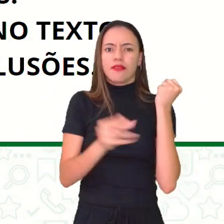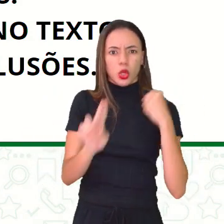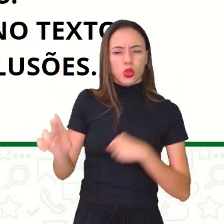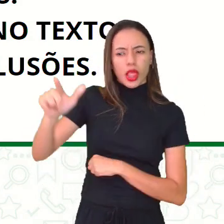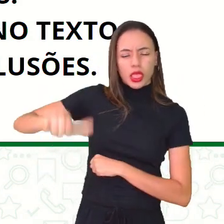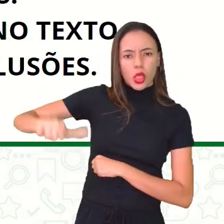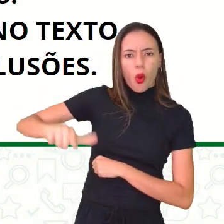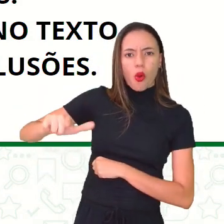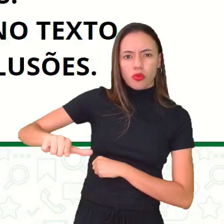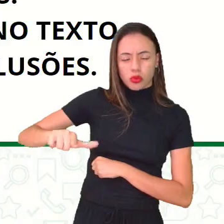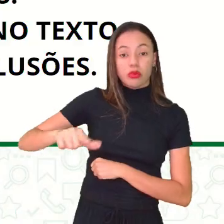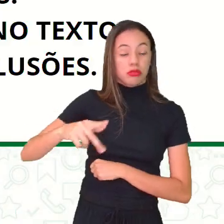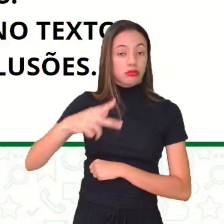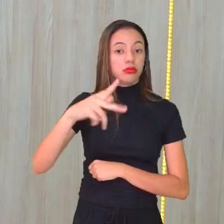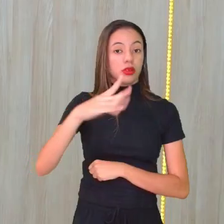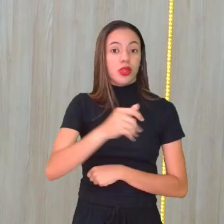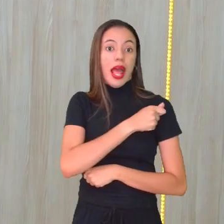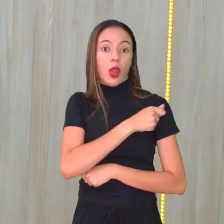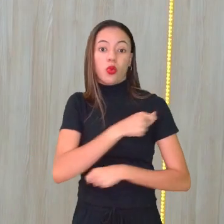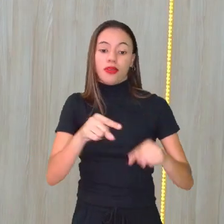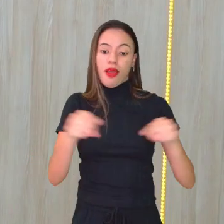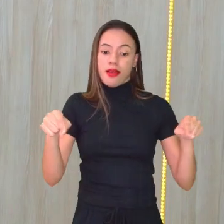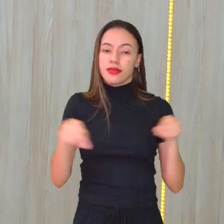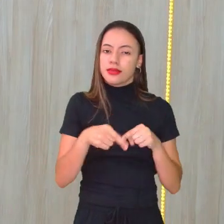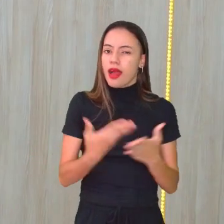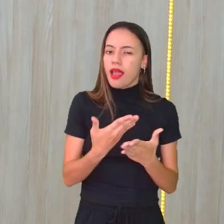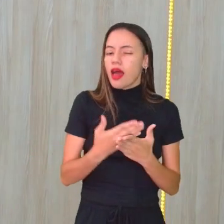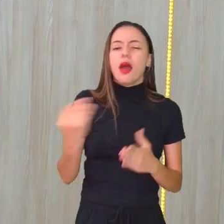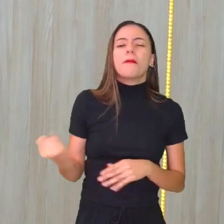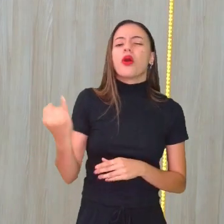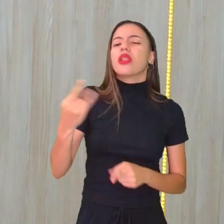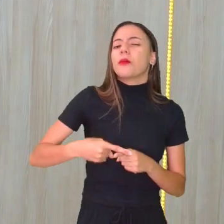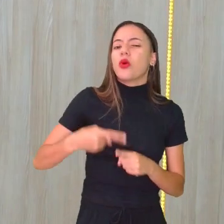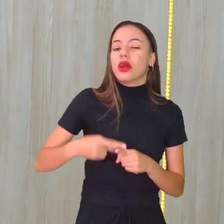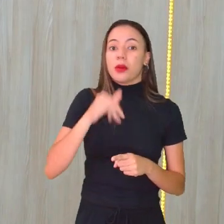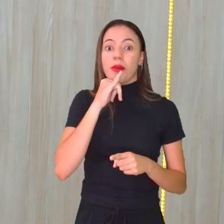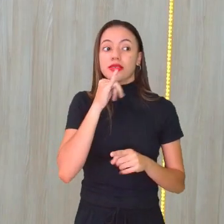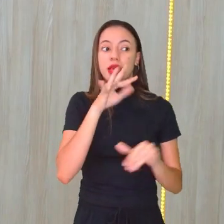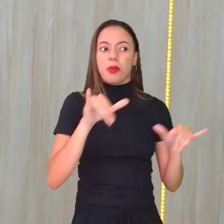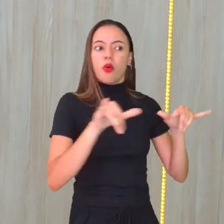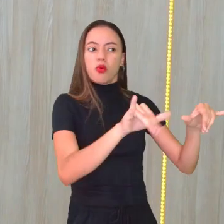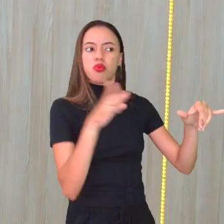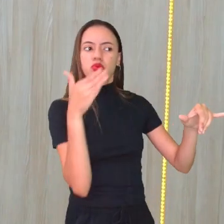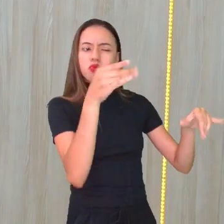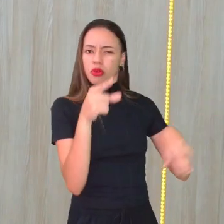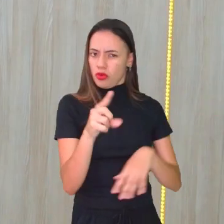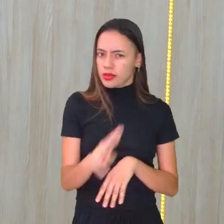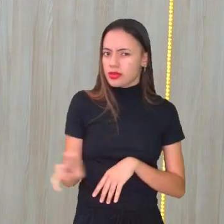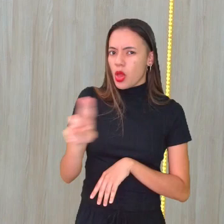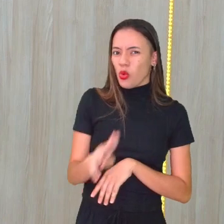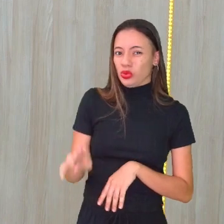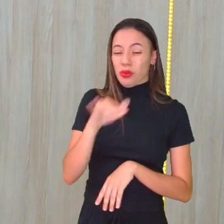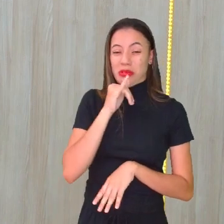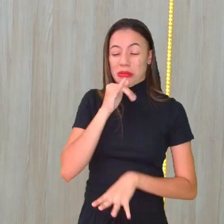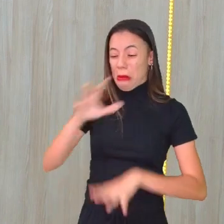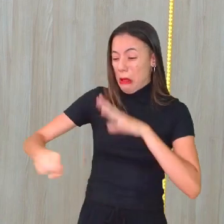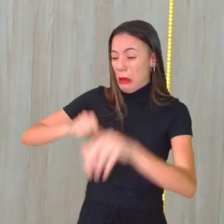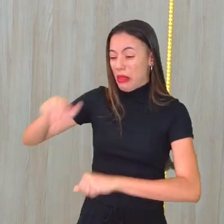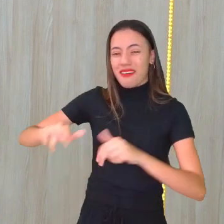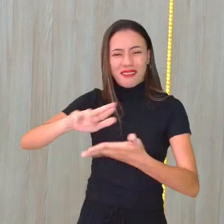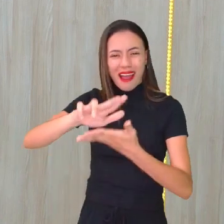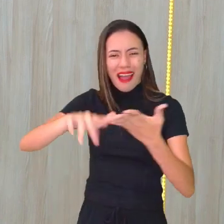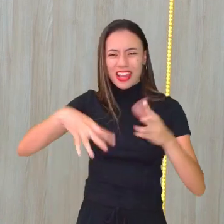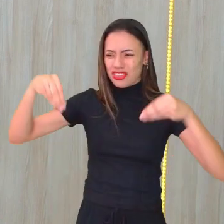usam? Por quê? É importante? E na feira, quando vão fazer as compras no supermercado? Vocês pegam aquele mundo de sacolas